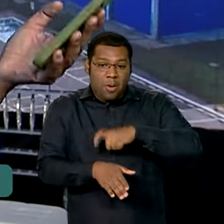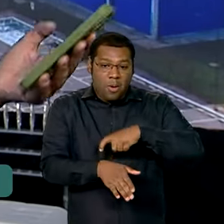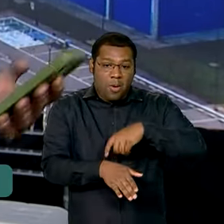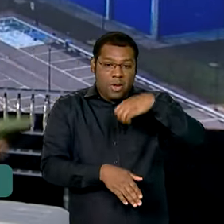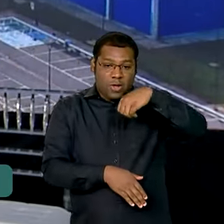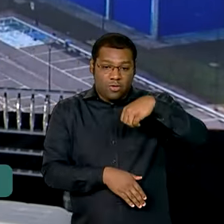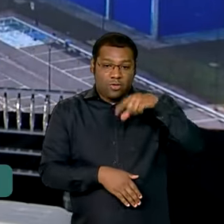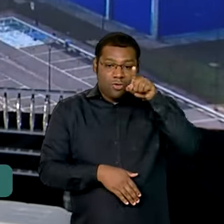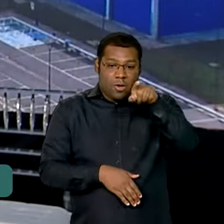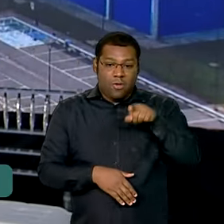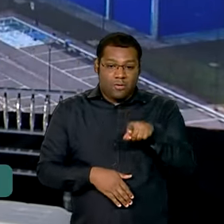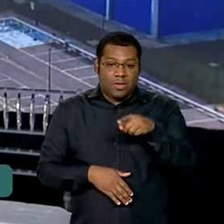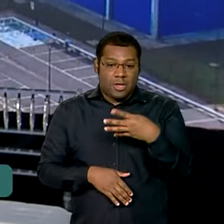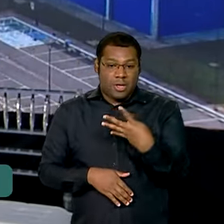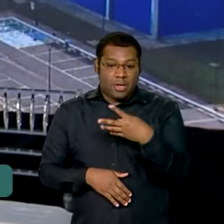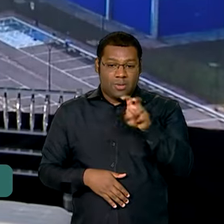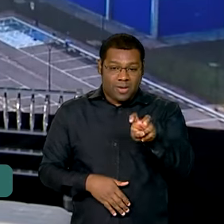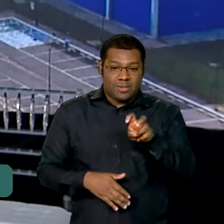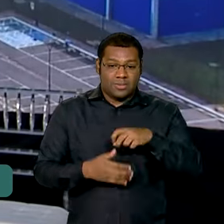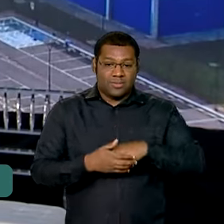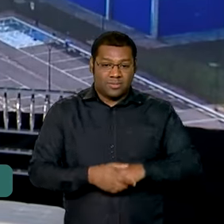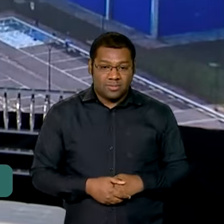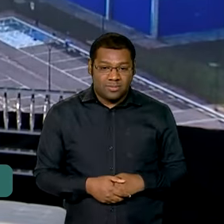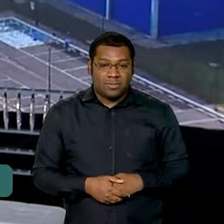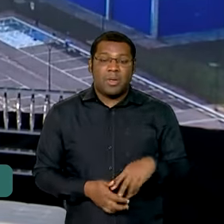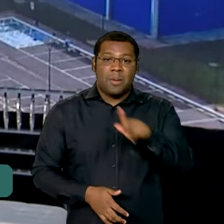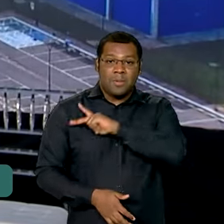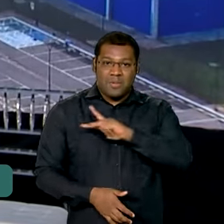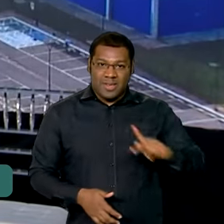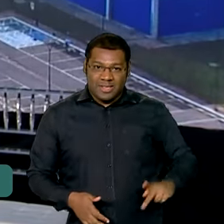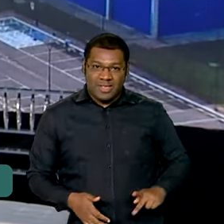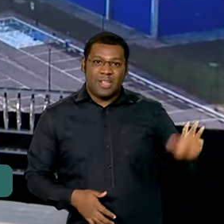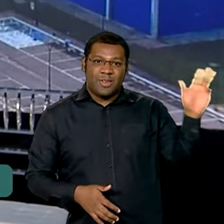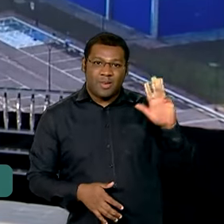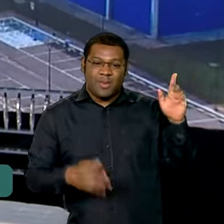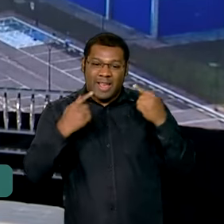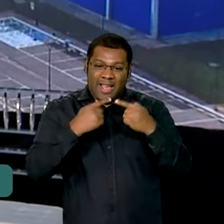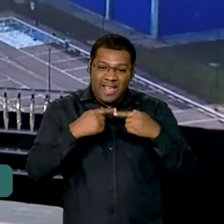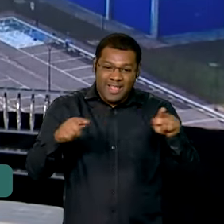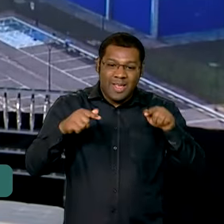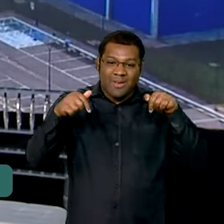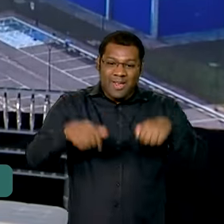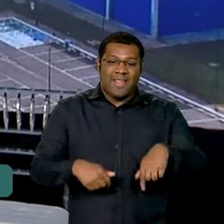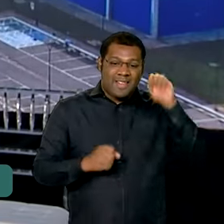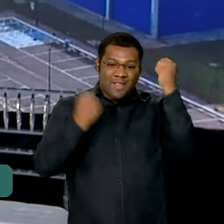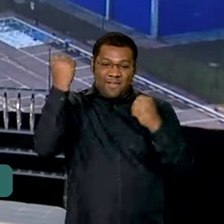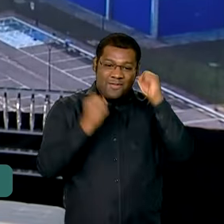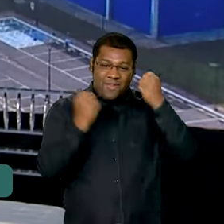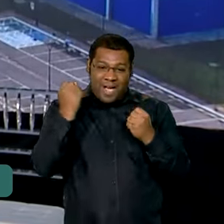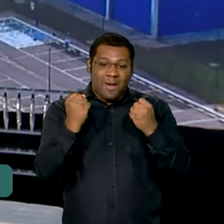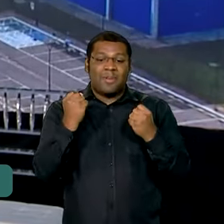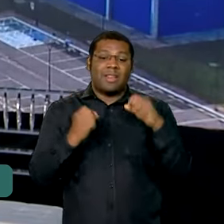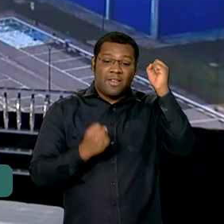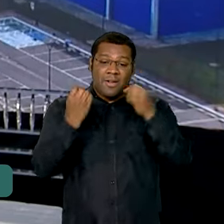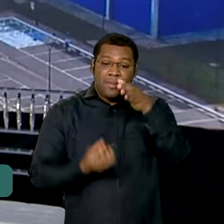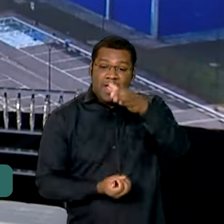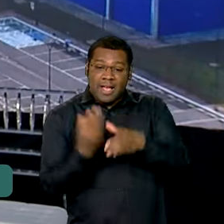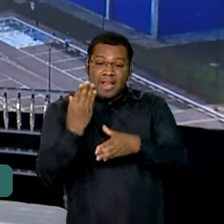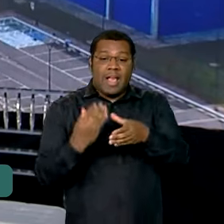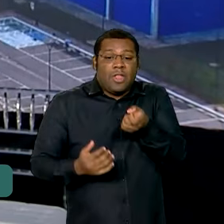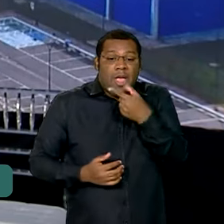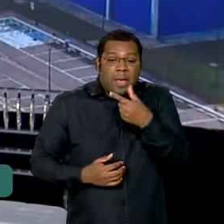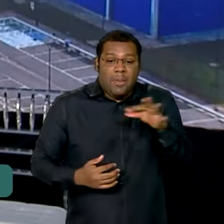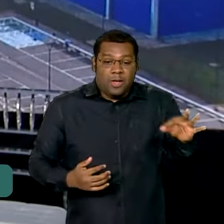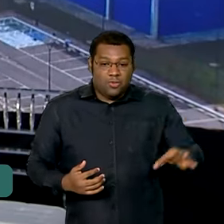começa lá atrás, quando o presidente descerra a placa de inauguração dessa unidade que vai produzir insulinas.